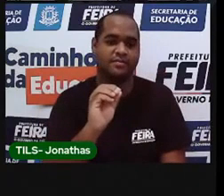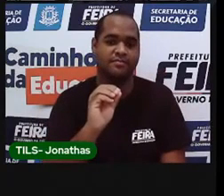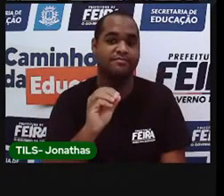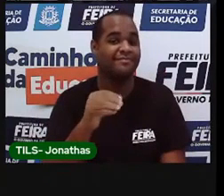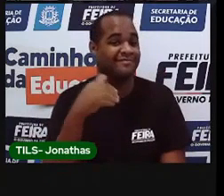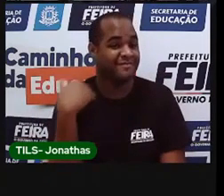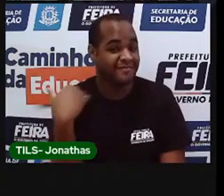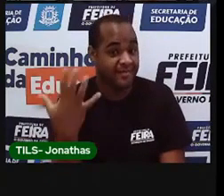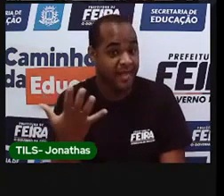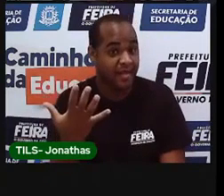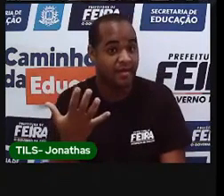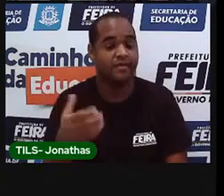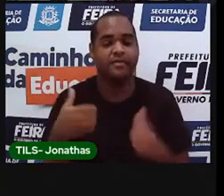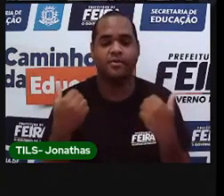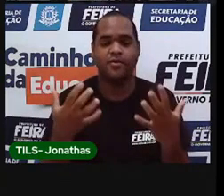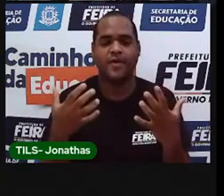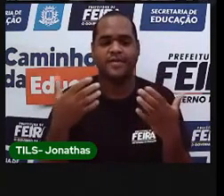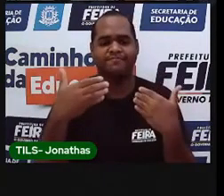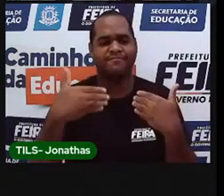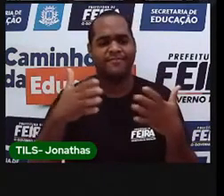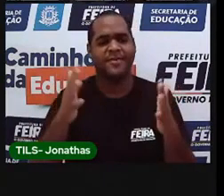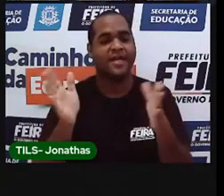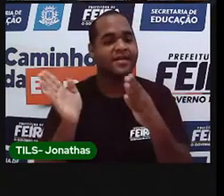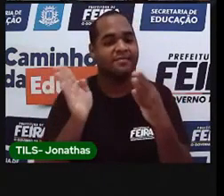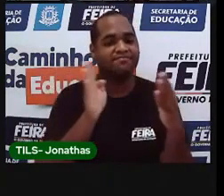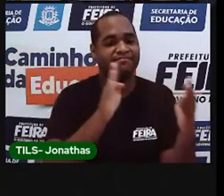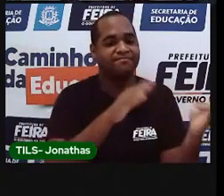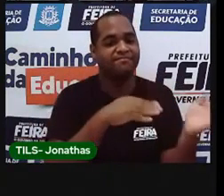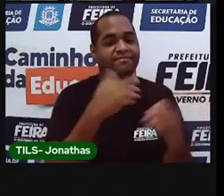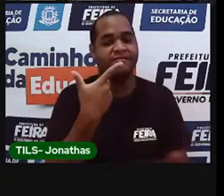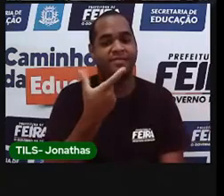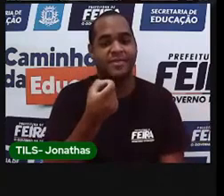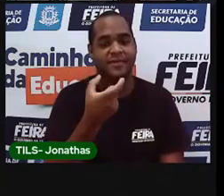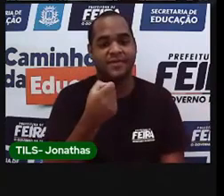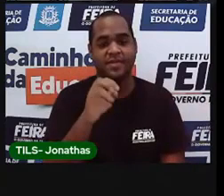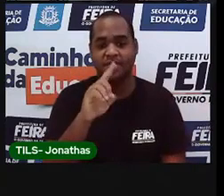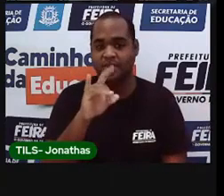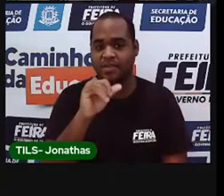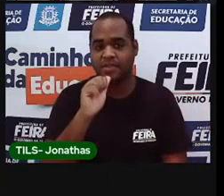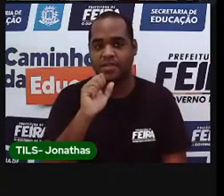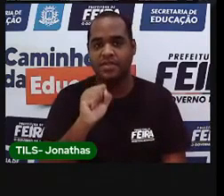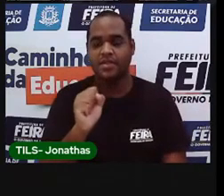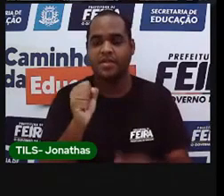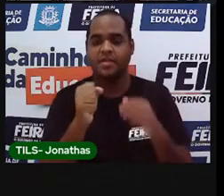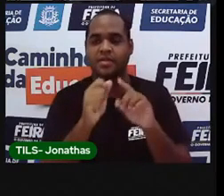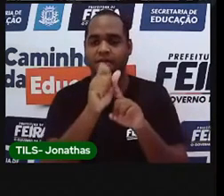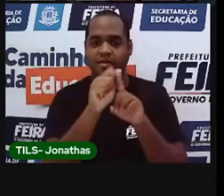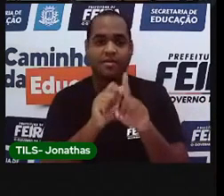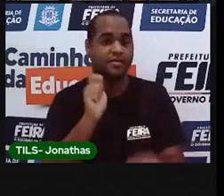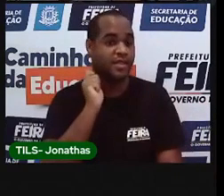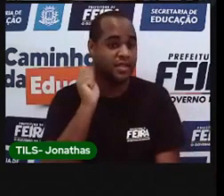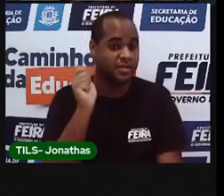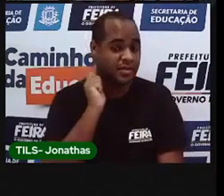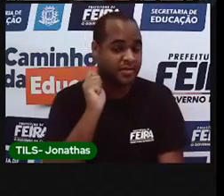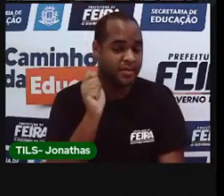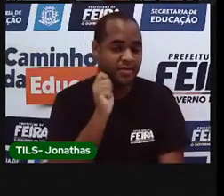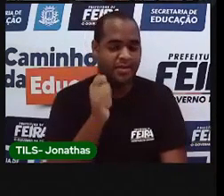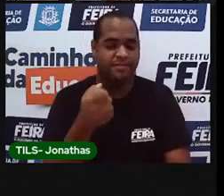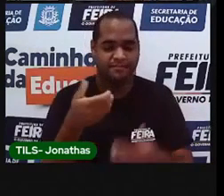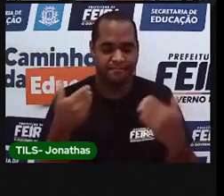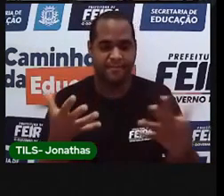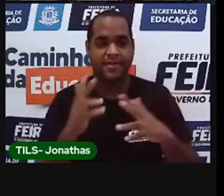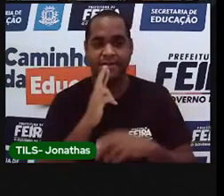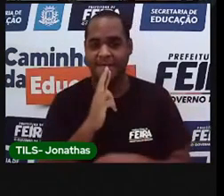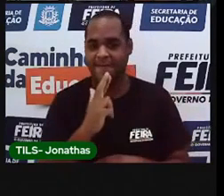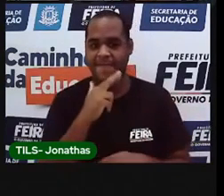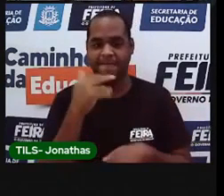Então, nós já passamos vinte dias do mês de abril. Agora, responde para